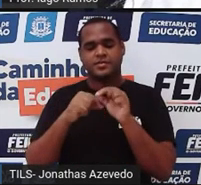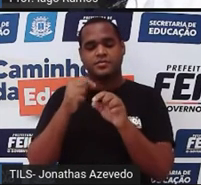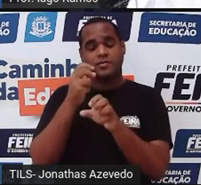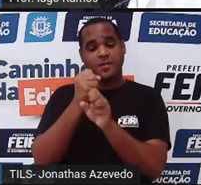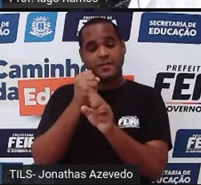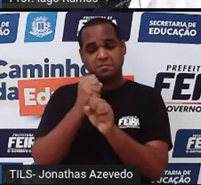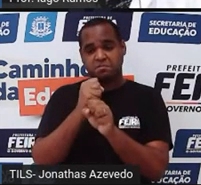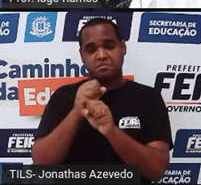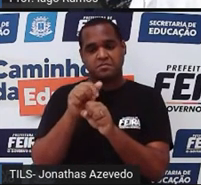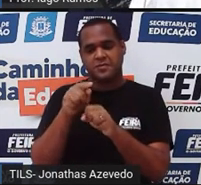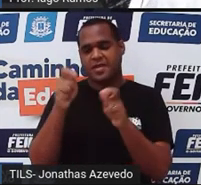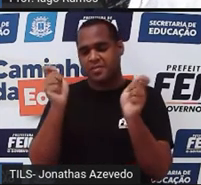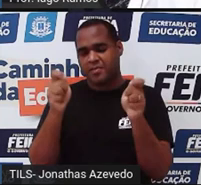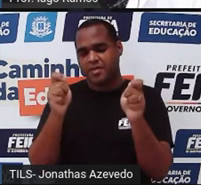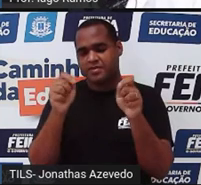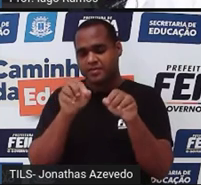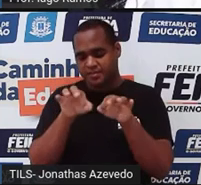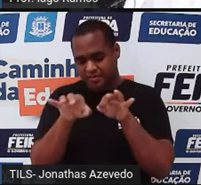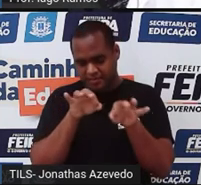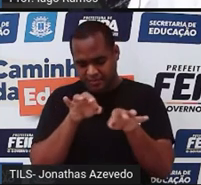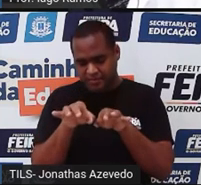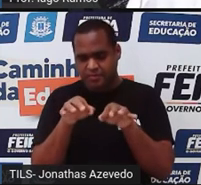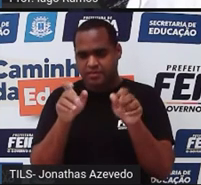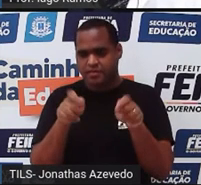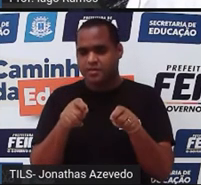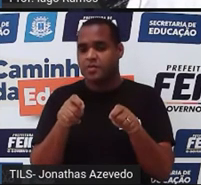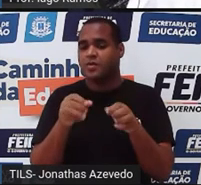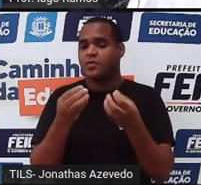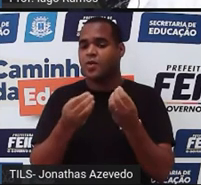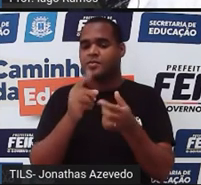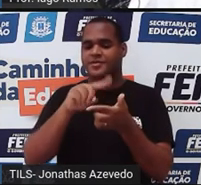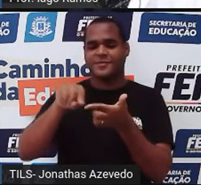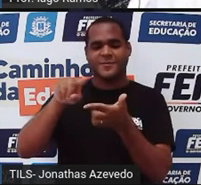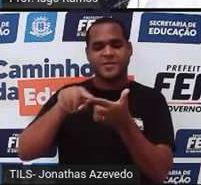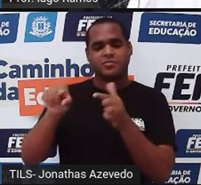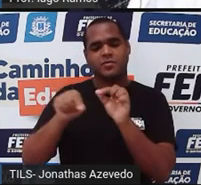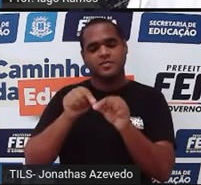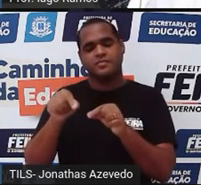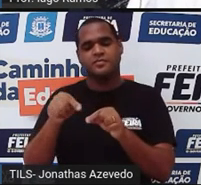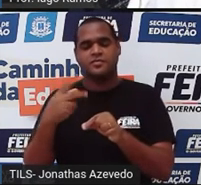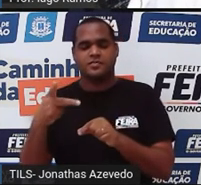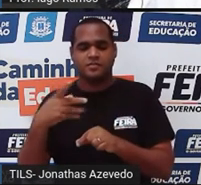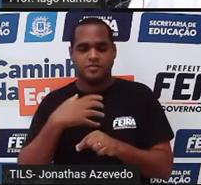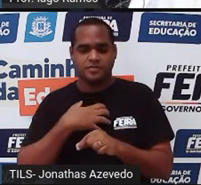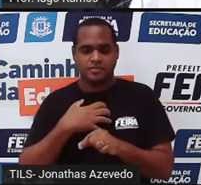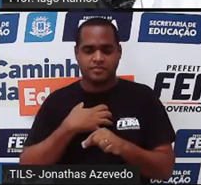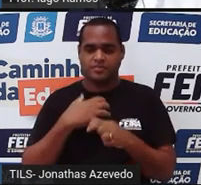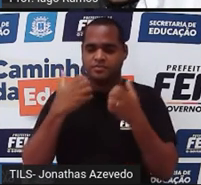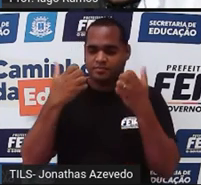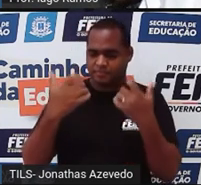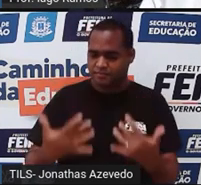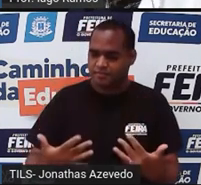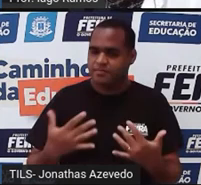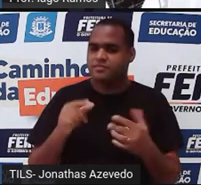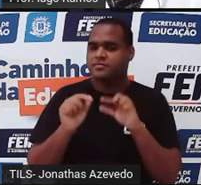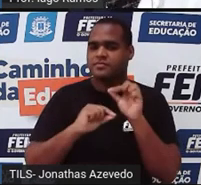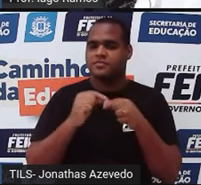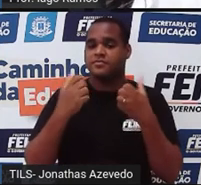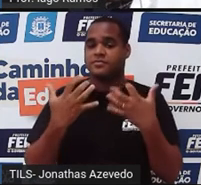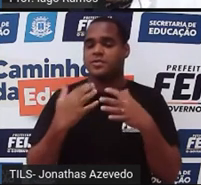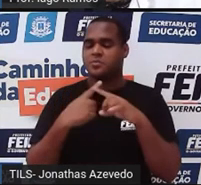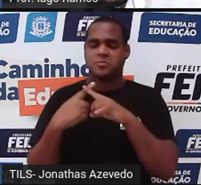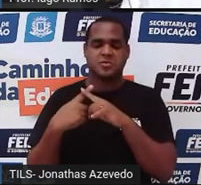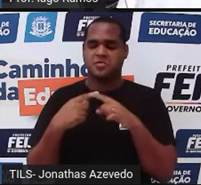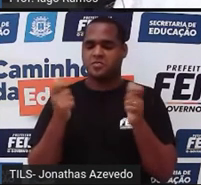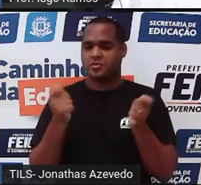Para fazer contagem a gente pode, a depender do problema da situação, apenas usar uma simples multiplicação.